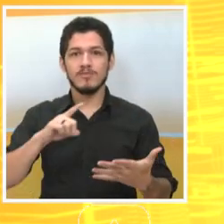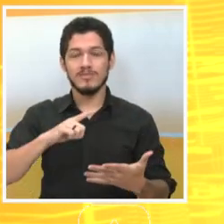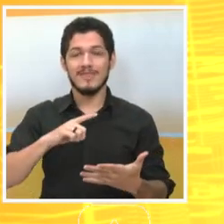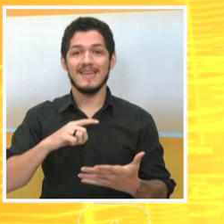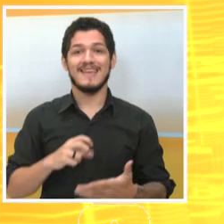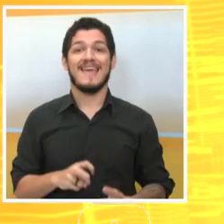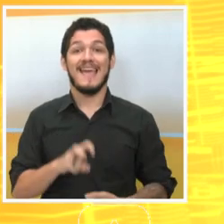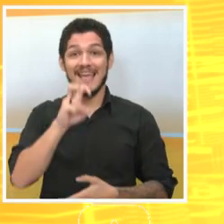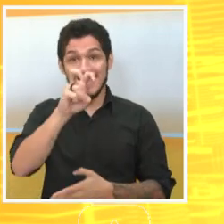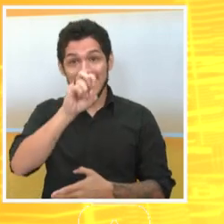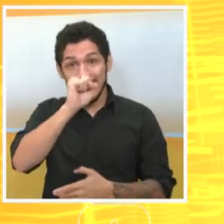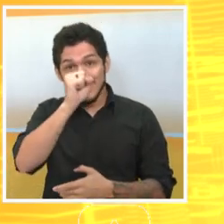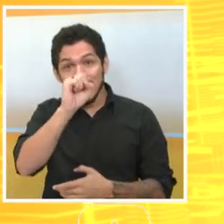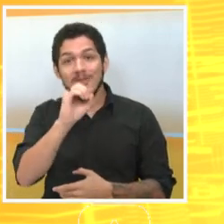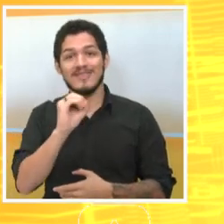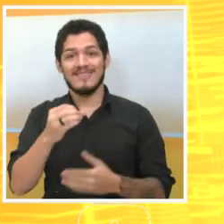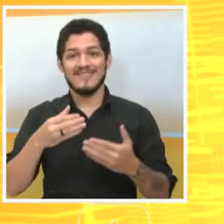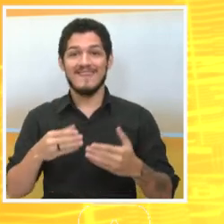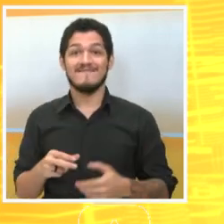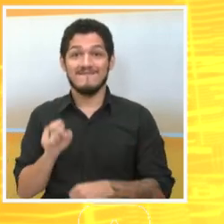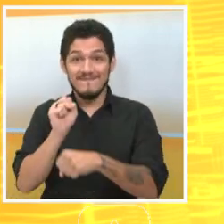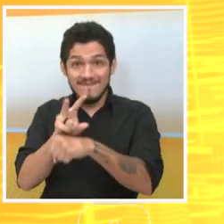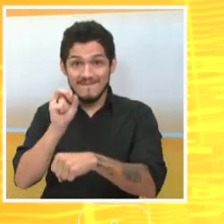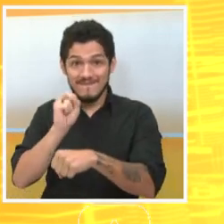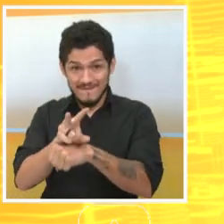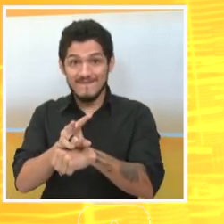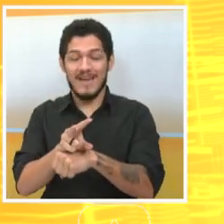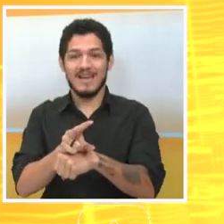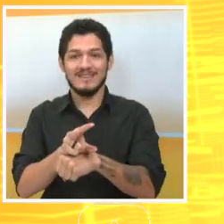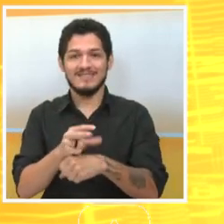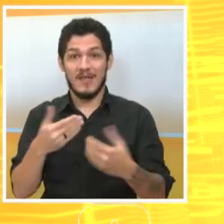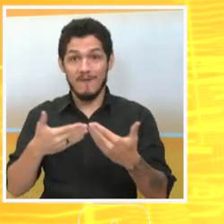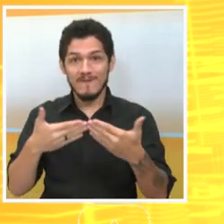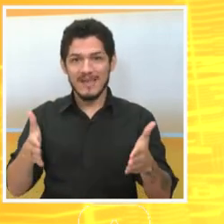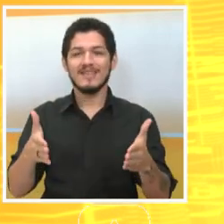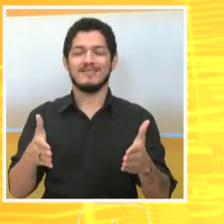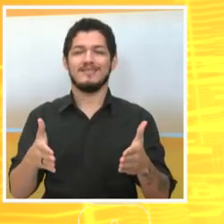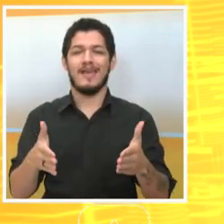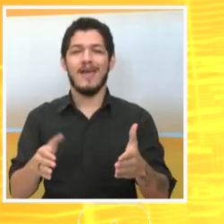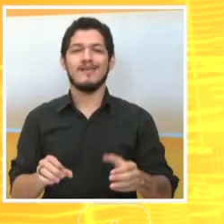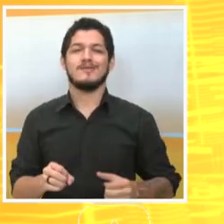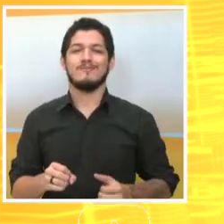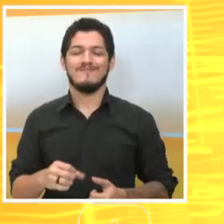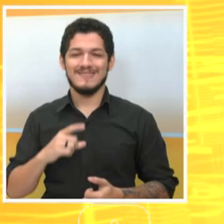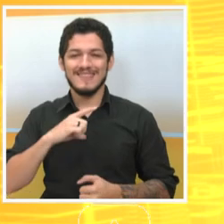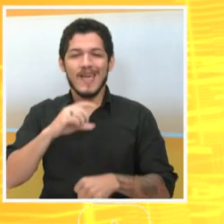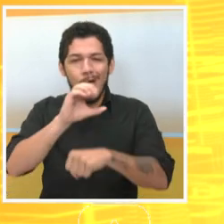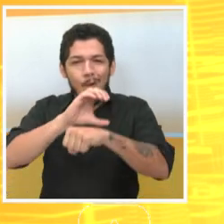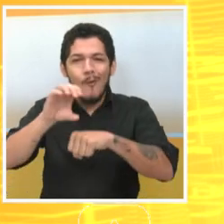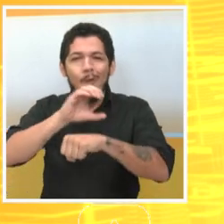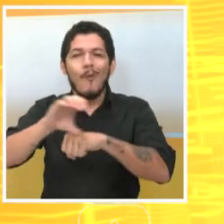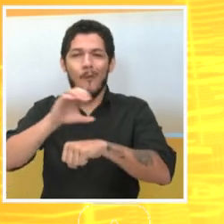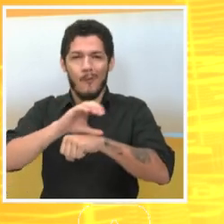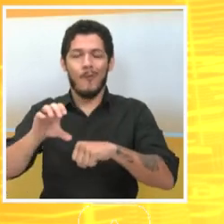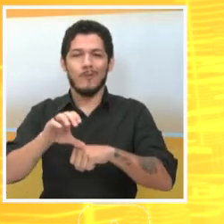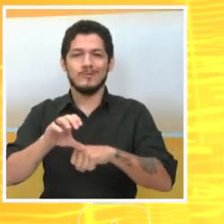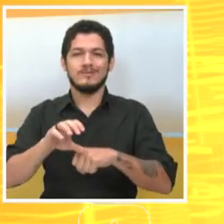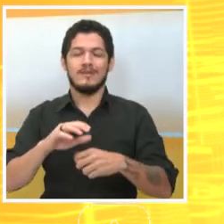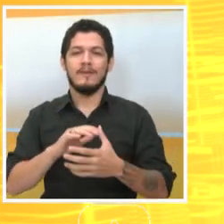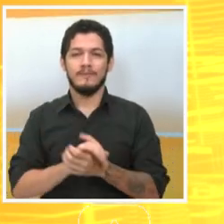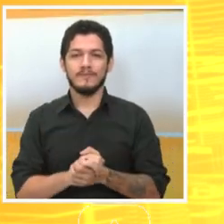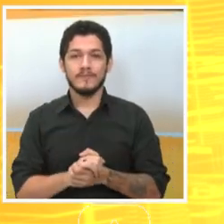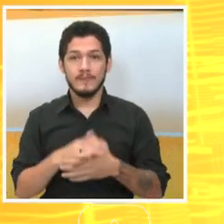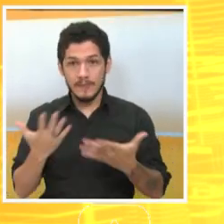vagas estão sendo destinadas para cursos de educação escolar quilombola, indígena e educação bilingüe de surdos.